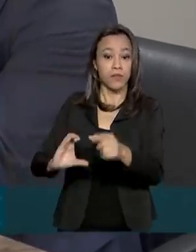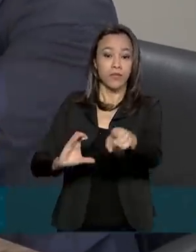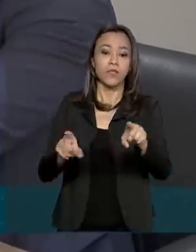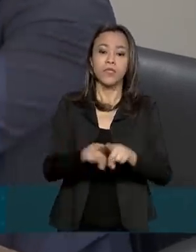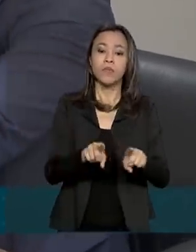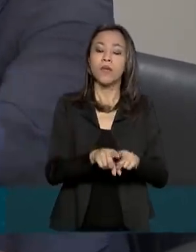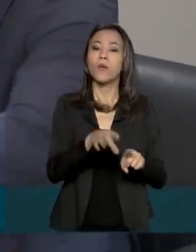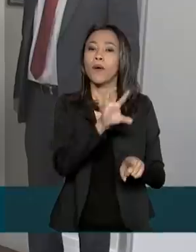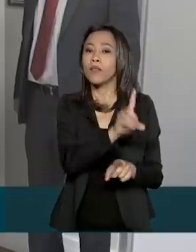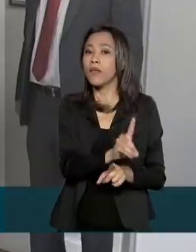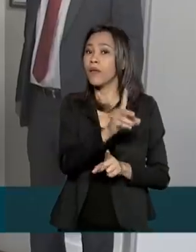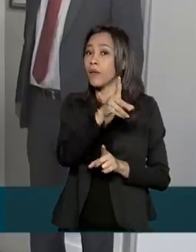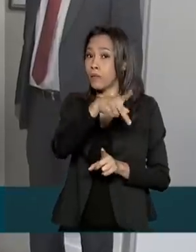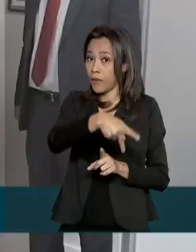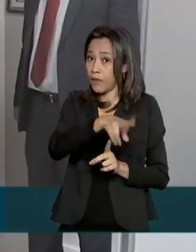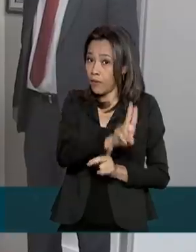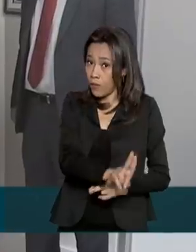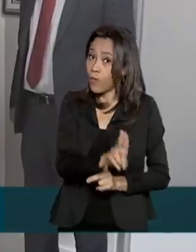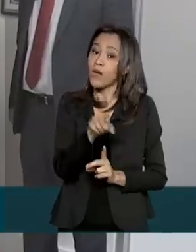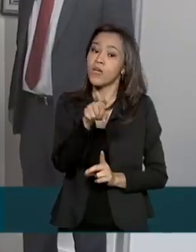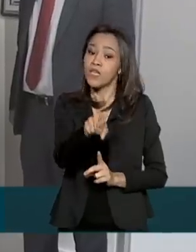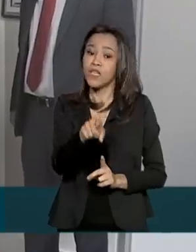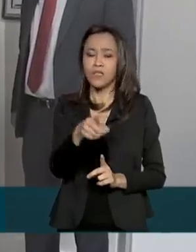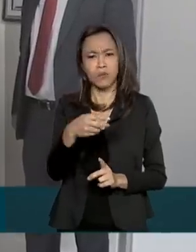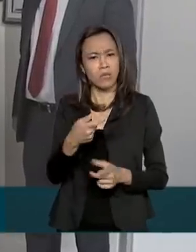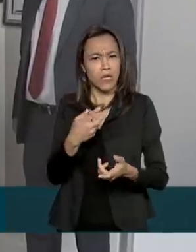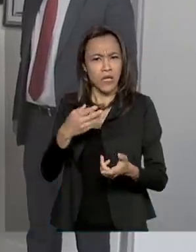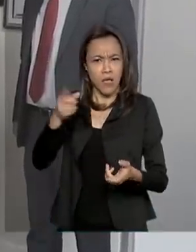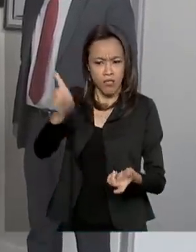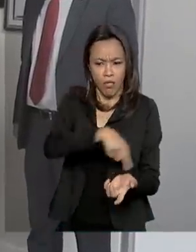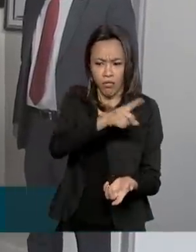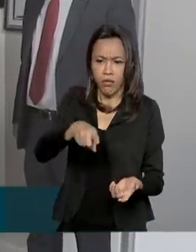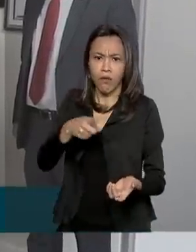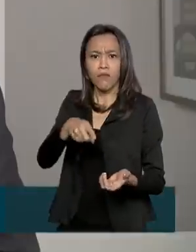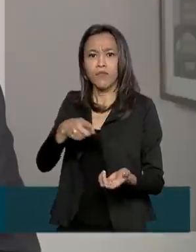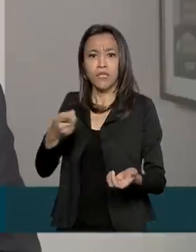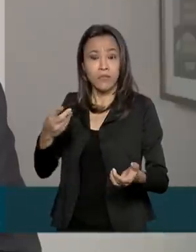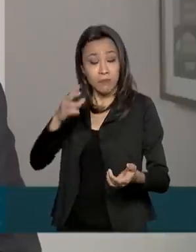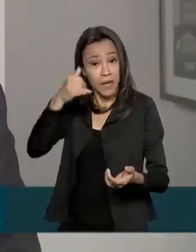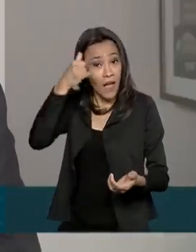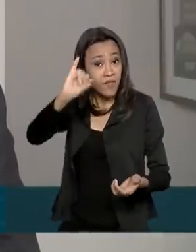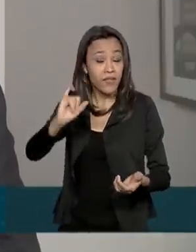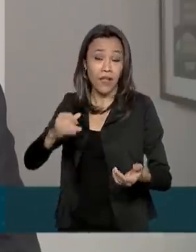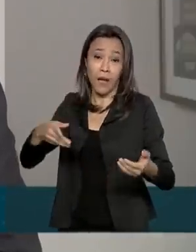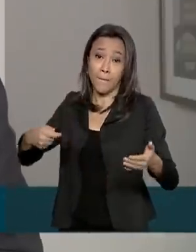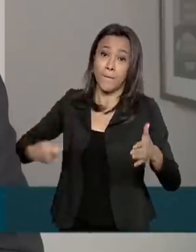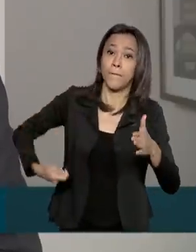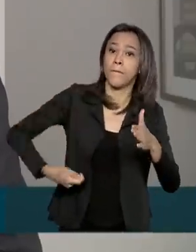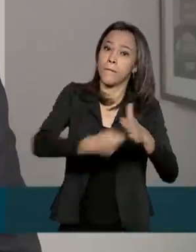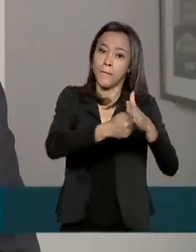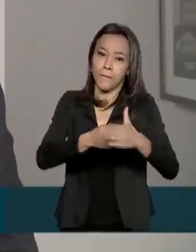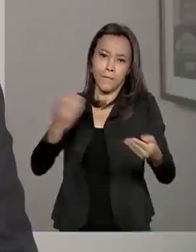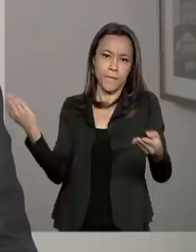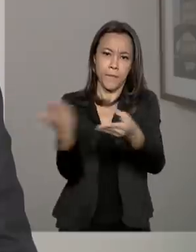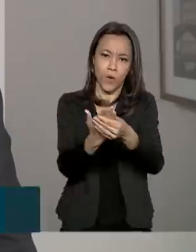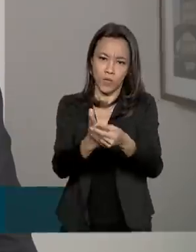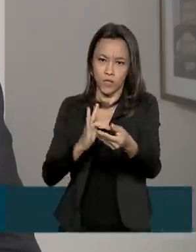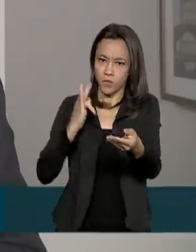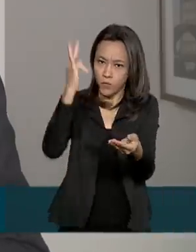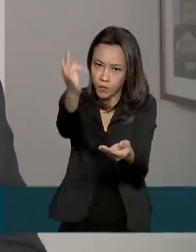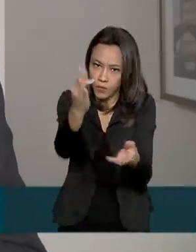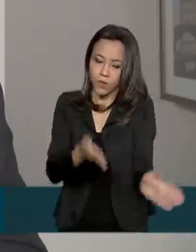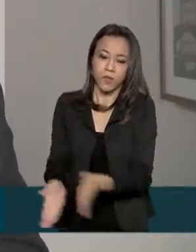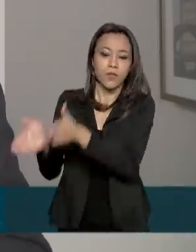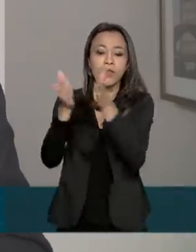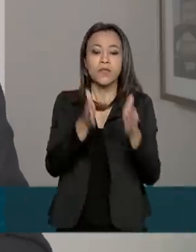evitar que os pedidos negados virem a ação na Justiça no futuro. É uma maneira bastante exemplar